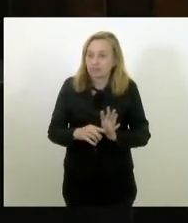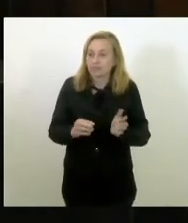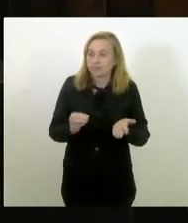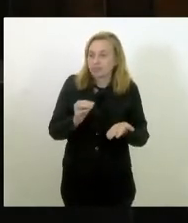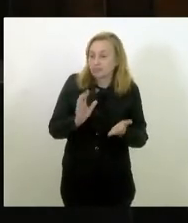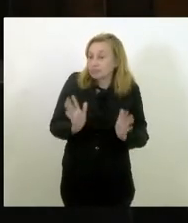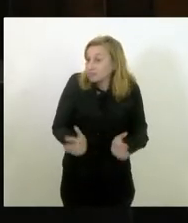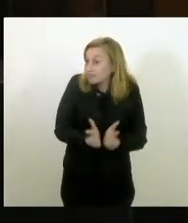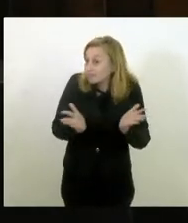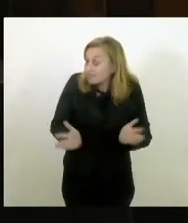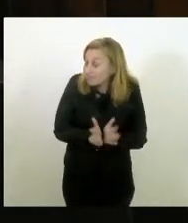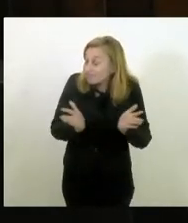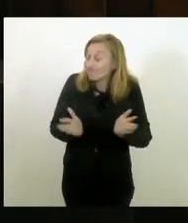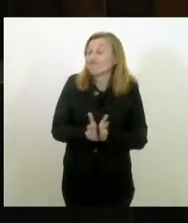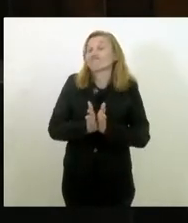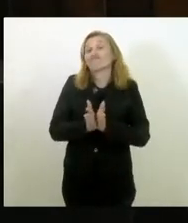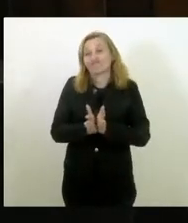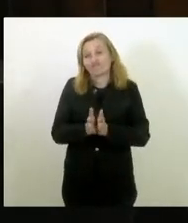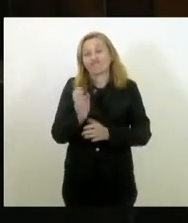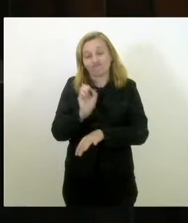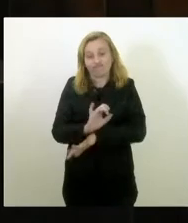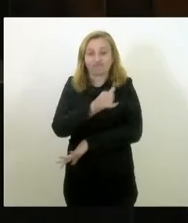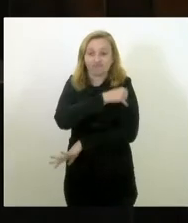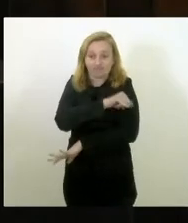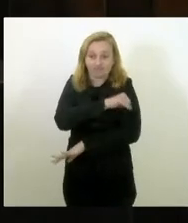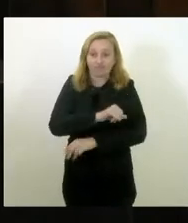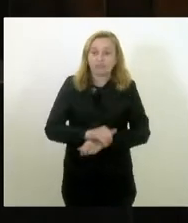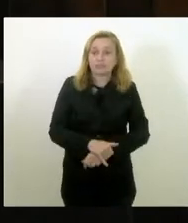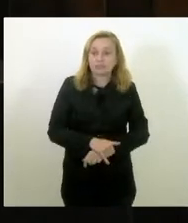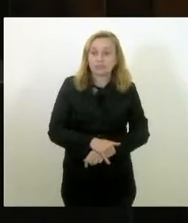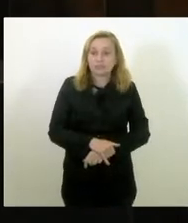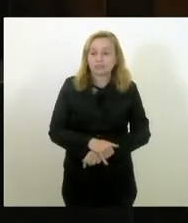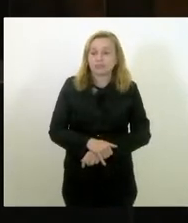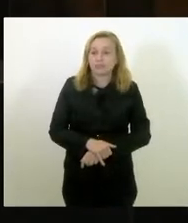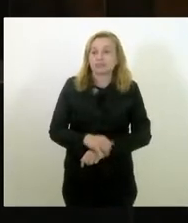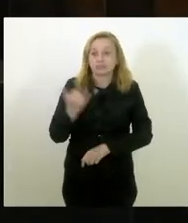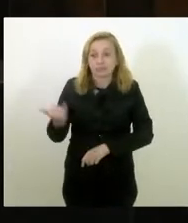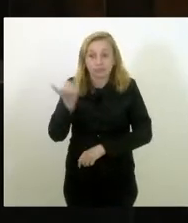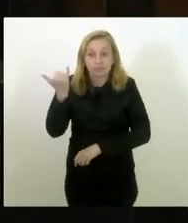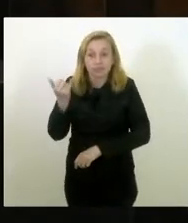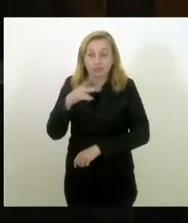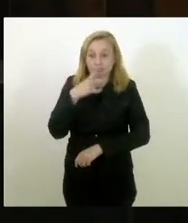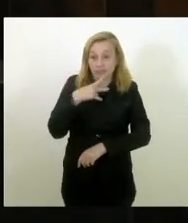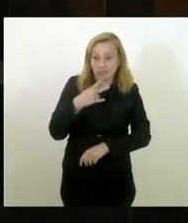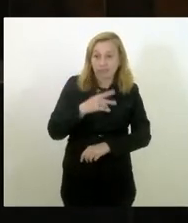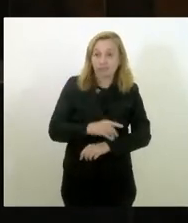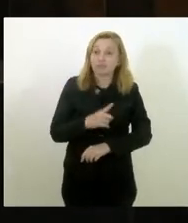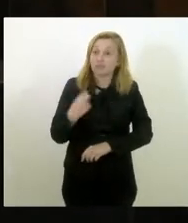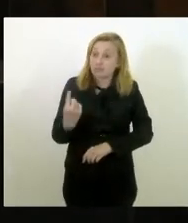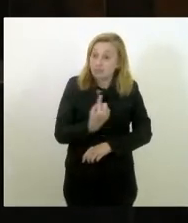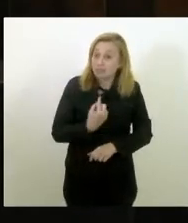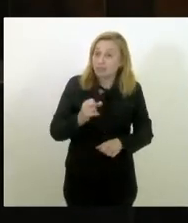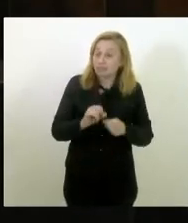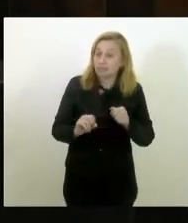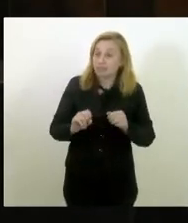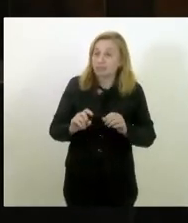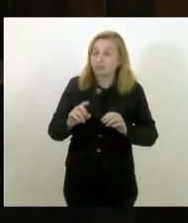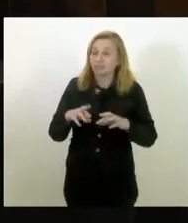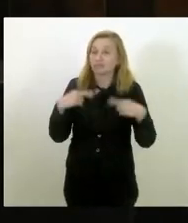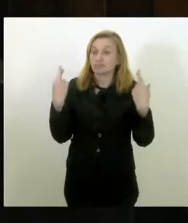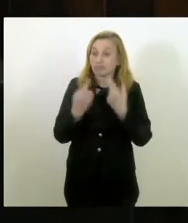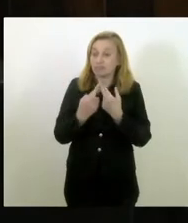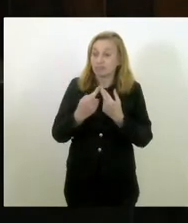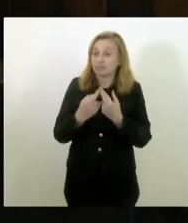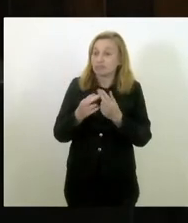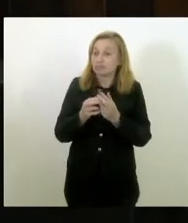miserabilidade e pobreza no estado do Rio de Janeiro. E aí, é importante dizer que nós fizemos uma audiência pública aqui